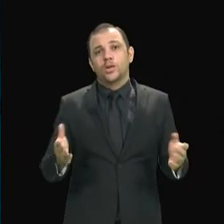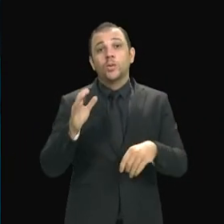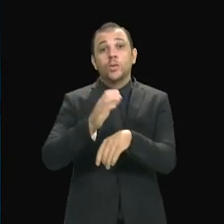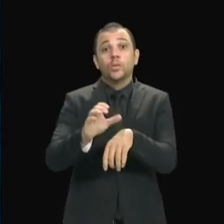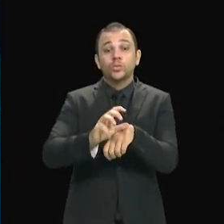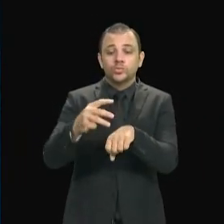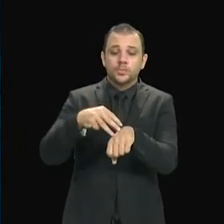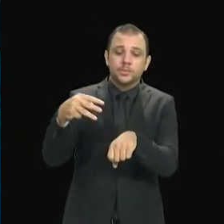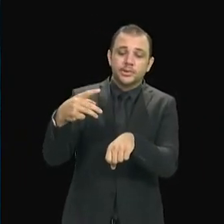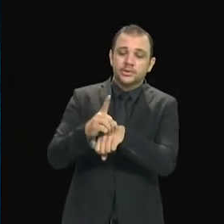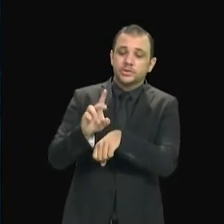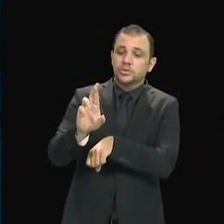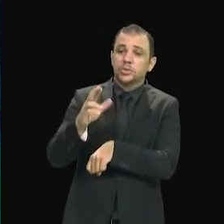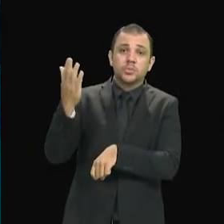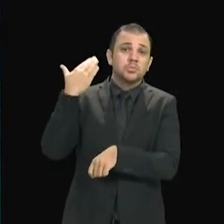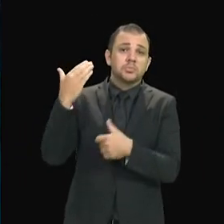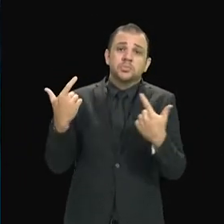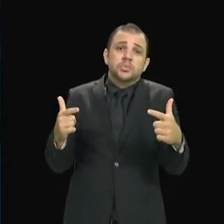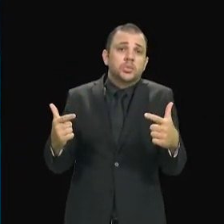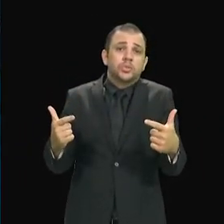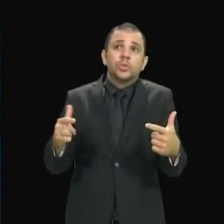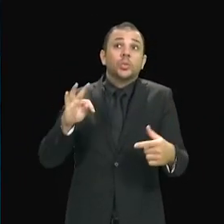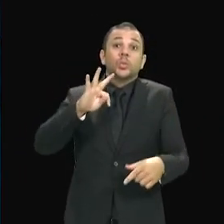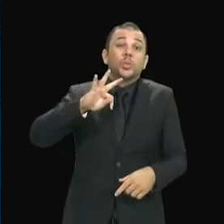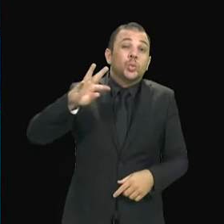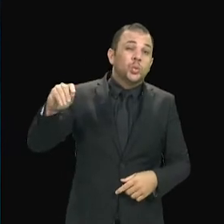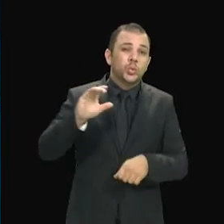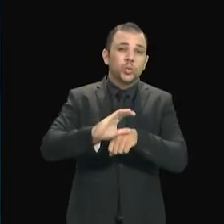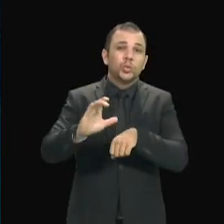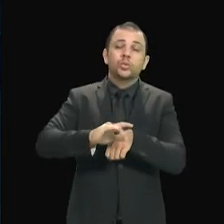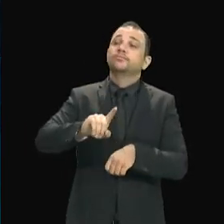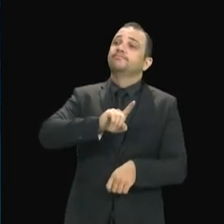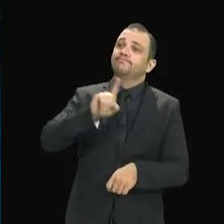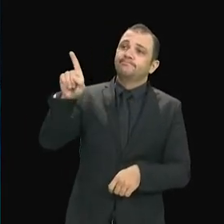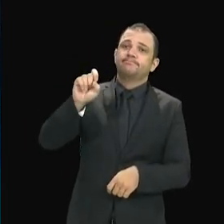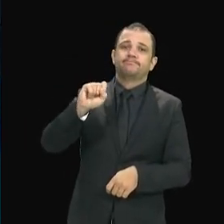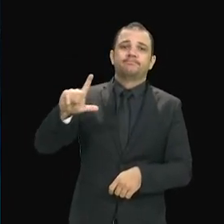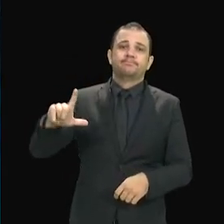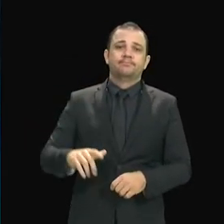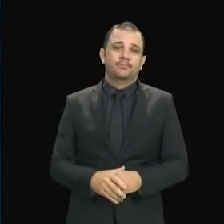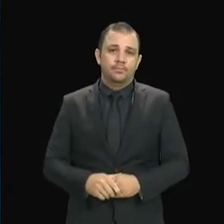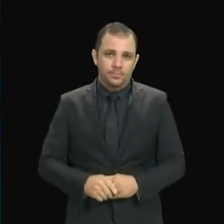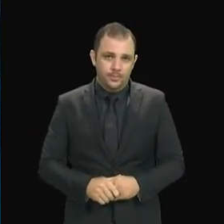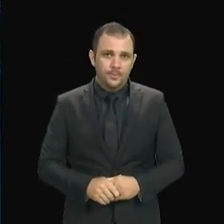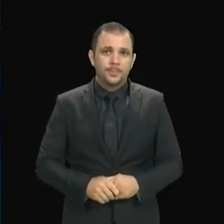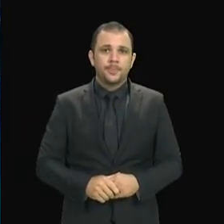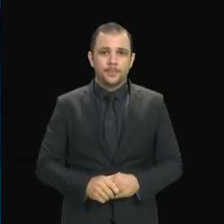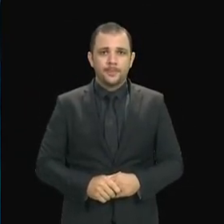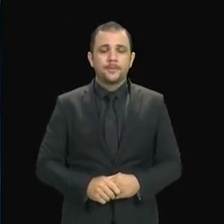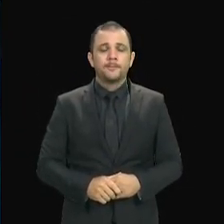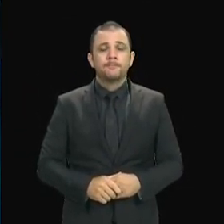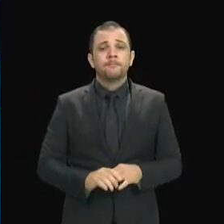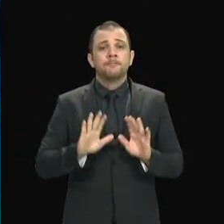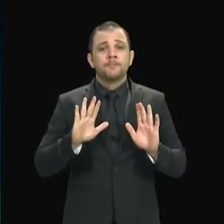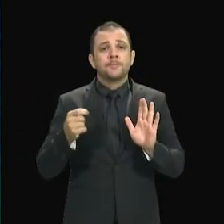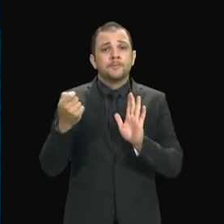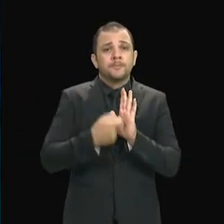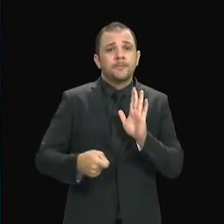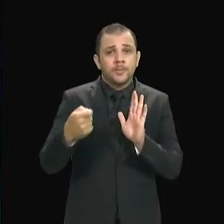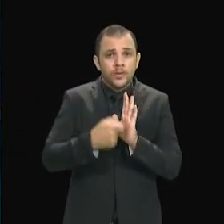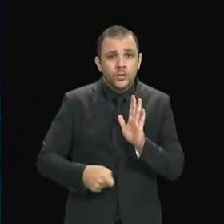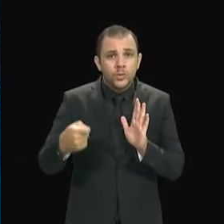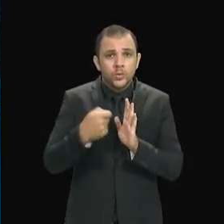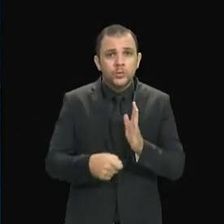era algo que não vinha, ficava tudo concentrado em São Luís. E a luta por essa universidade, ela se fez,